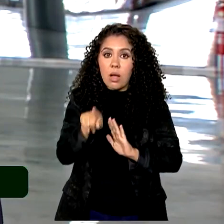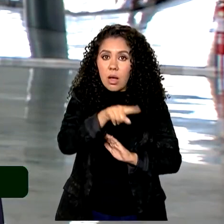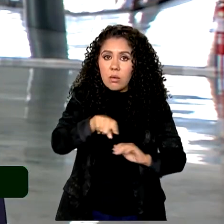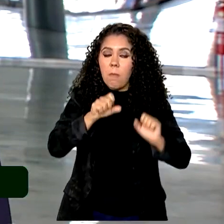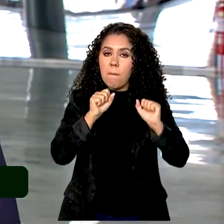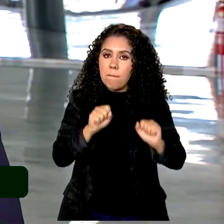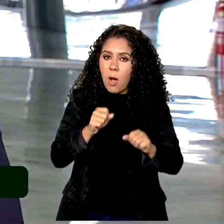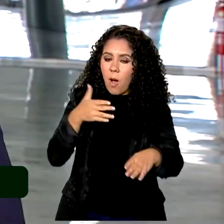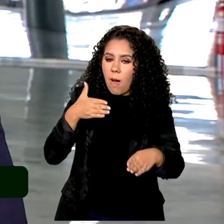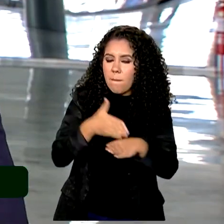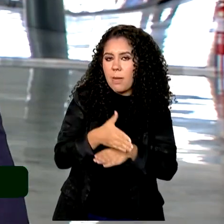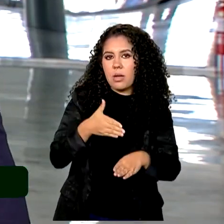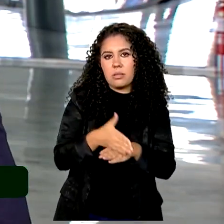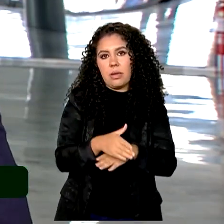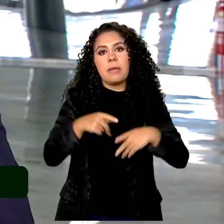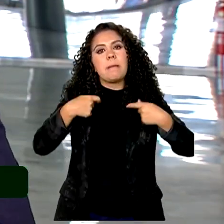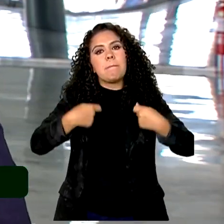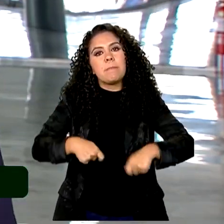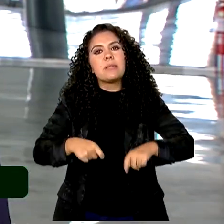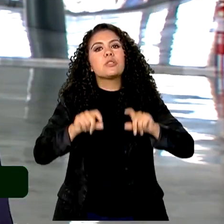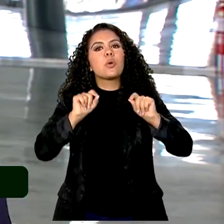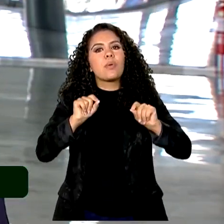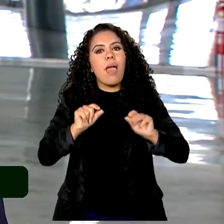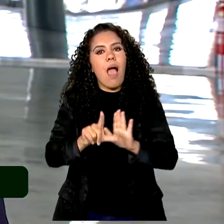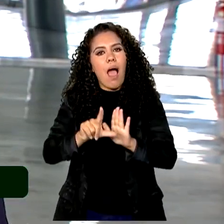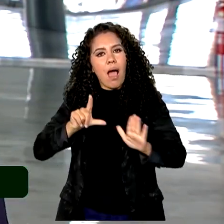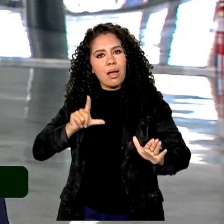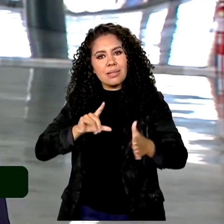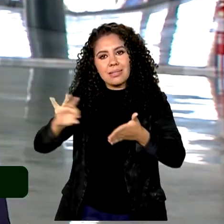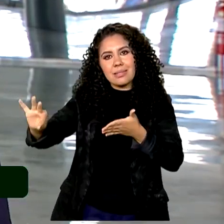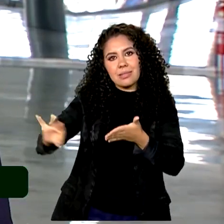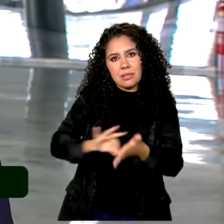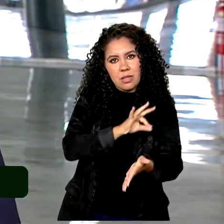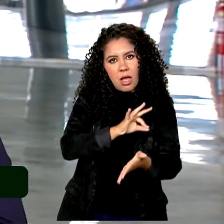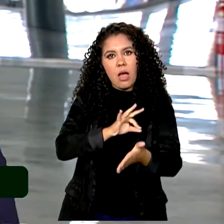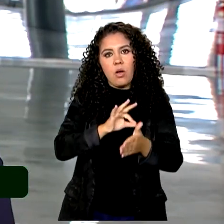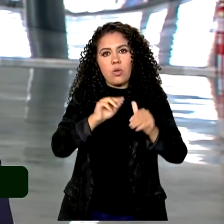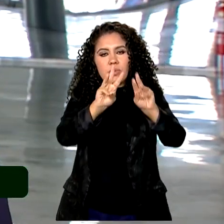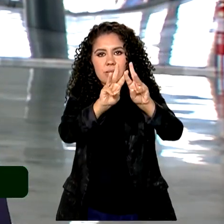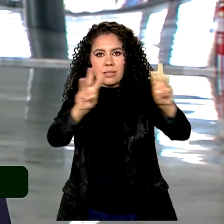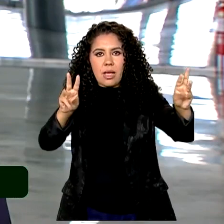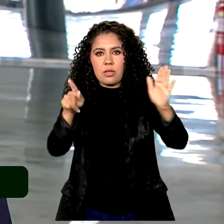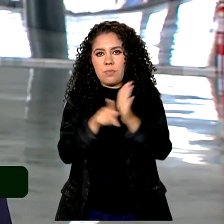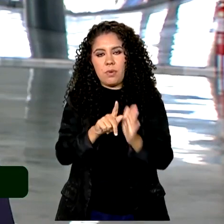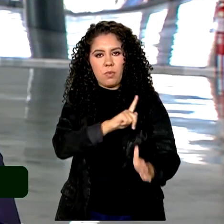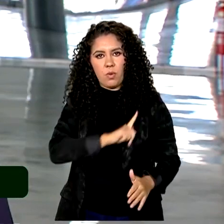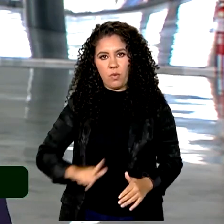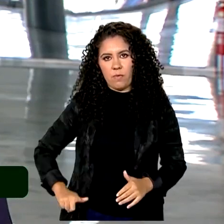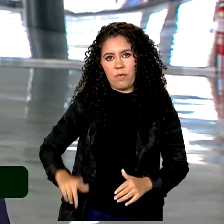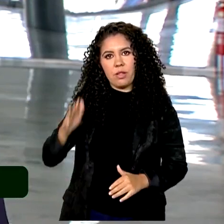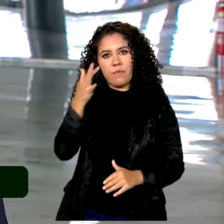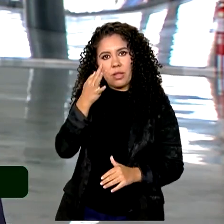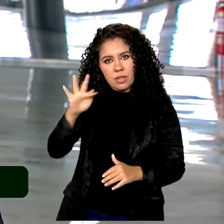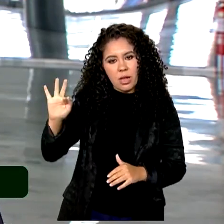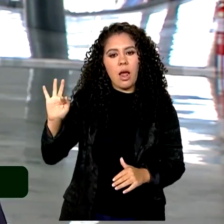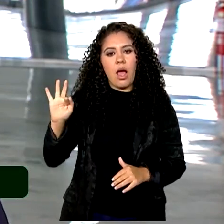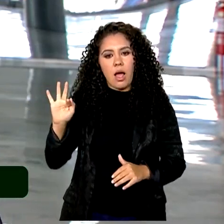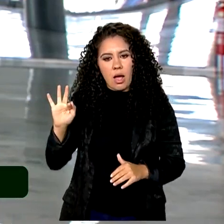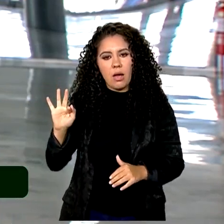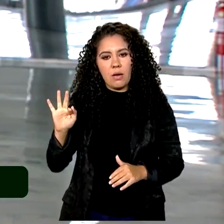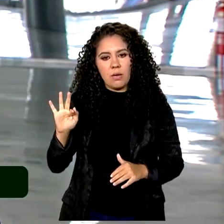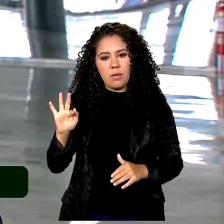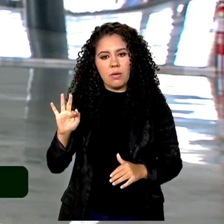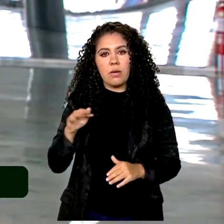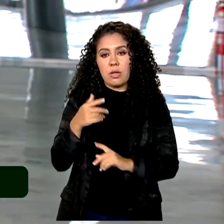participar e para isso é preciso fazer um cadastro no sistema do governo federal para, então, o valor a